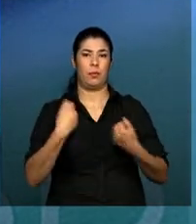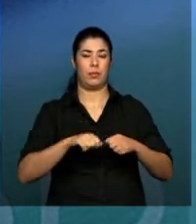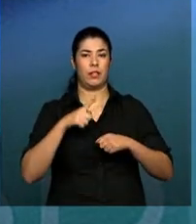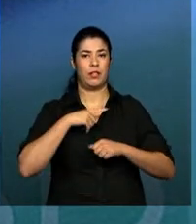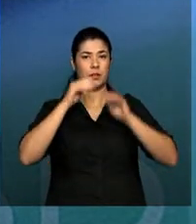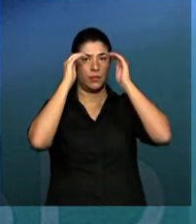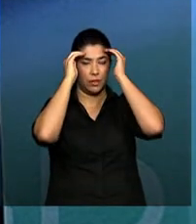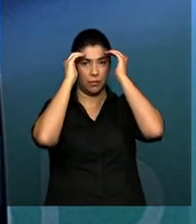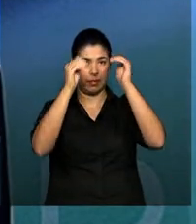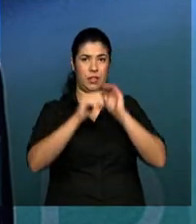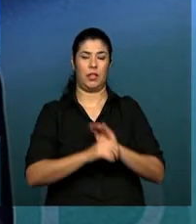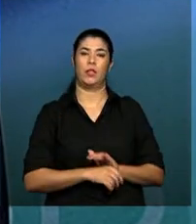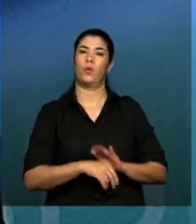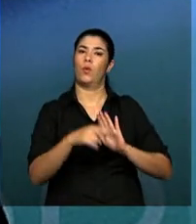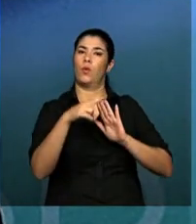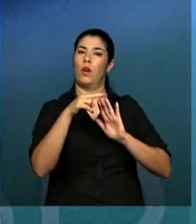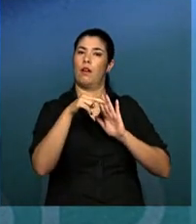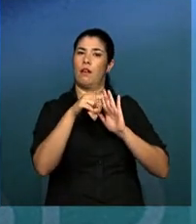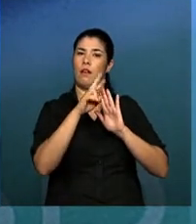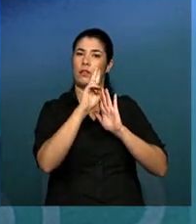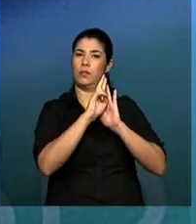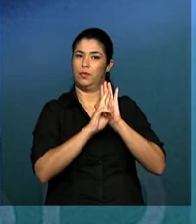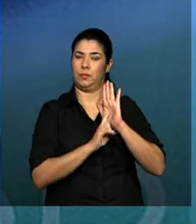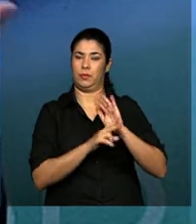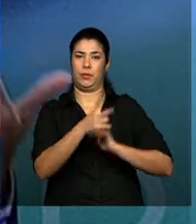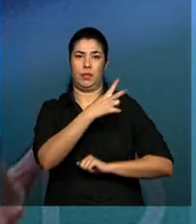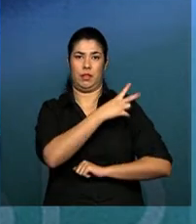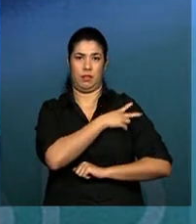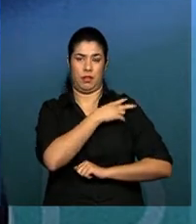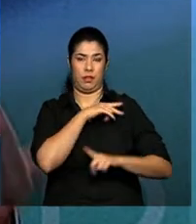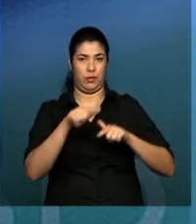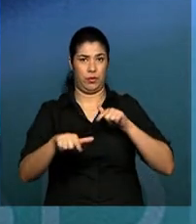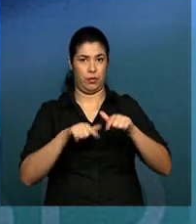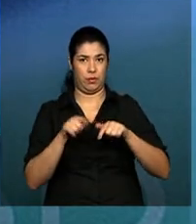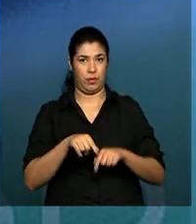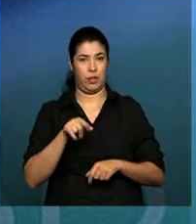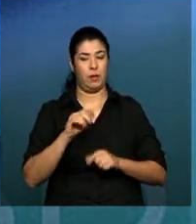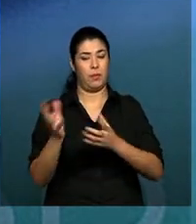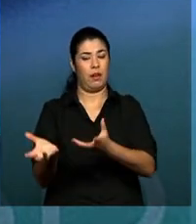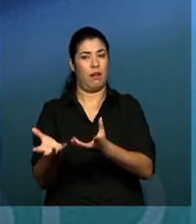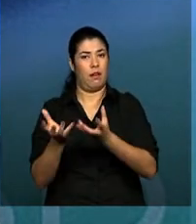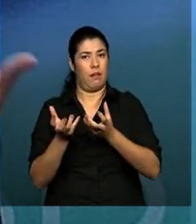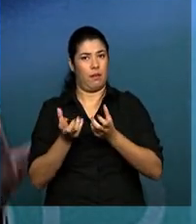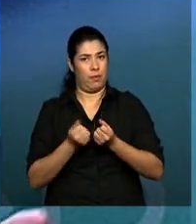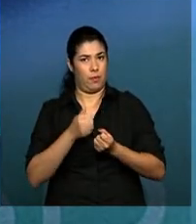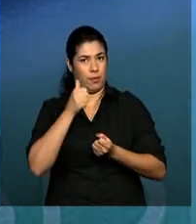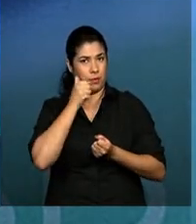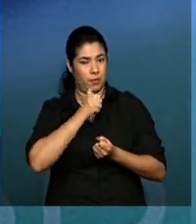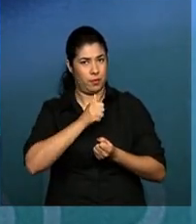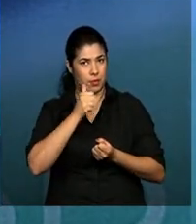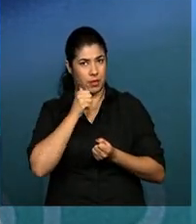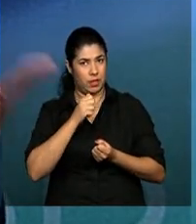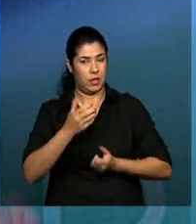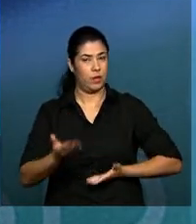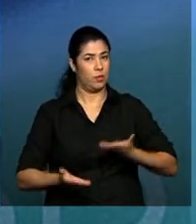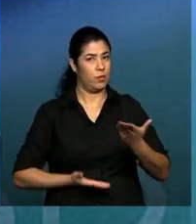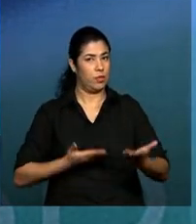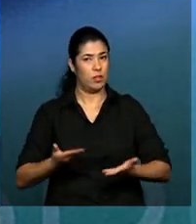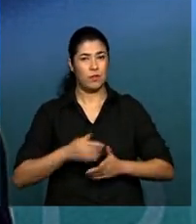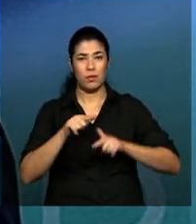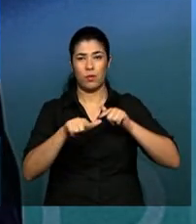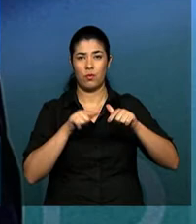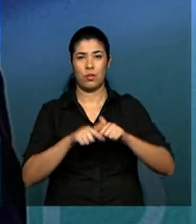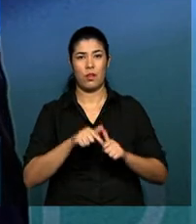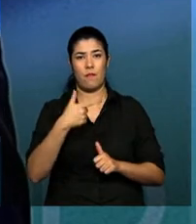respeito às normas técnicas, que se trabalhe, que se consiga acolher essa mulher. São serviços que funcionam 24 horas